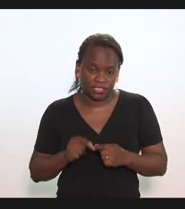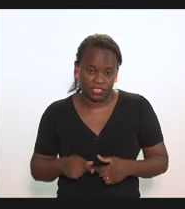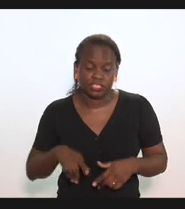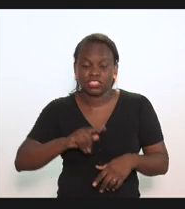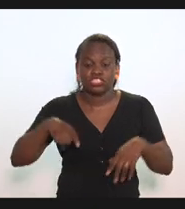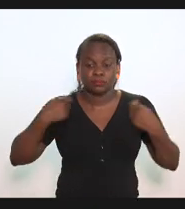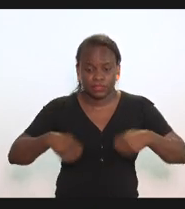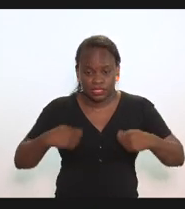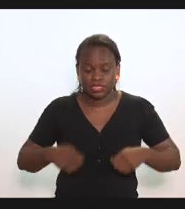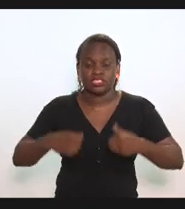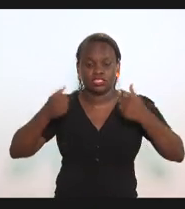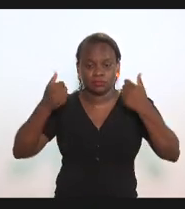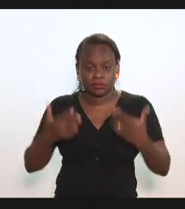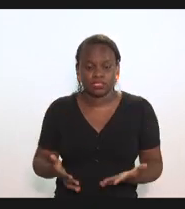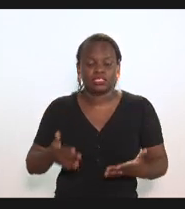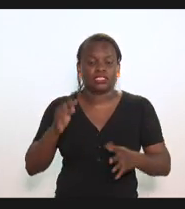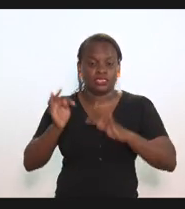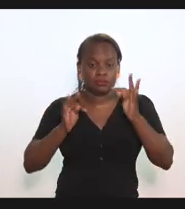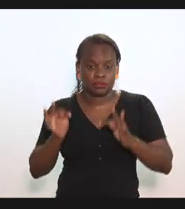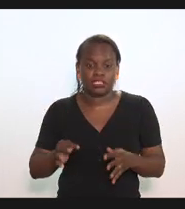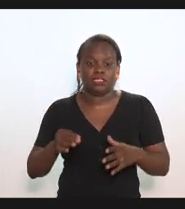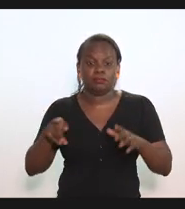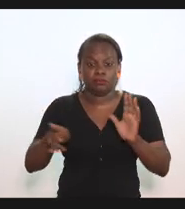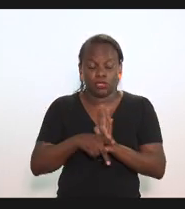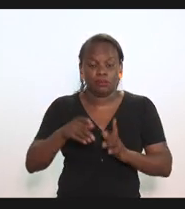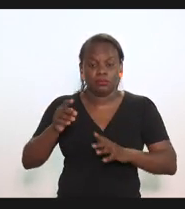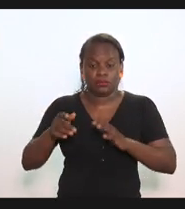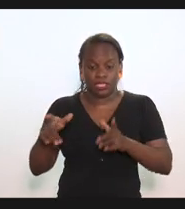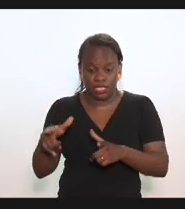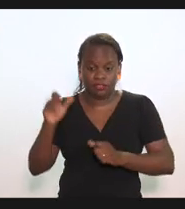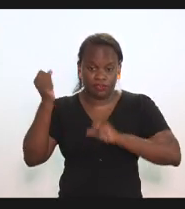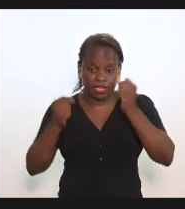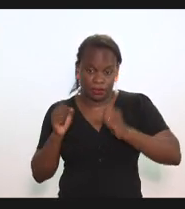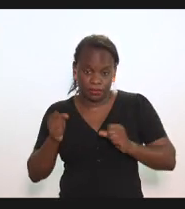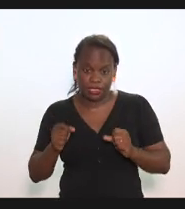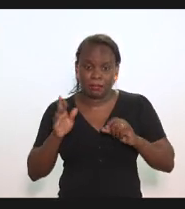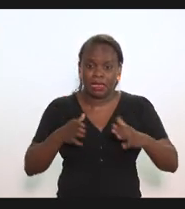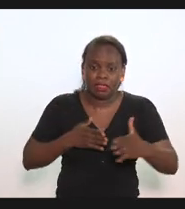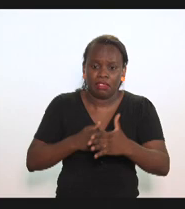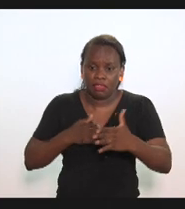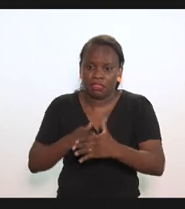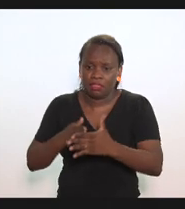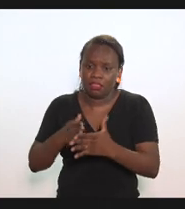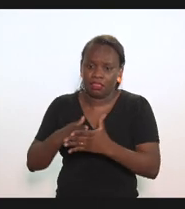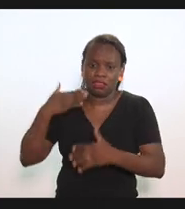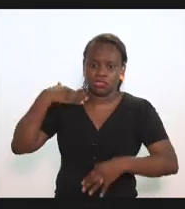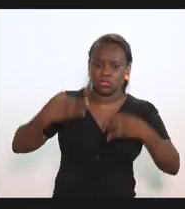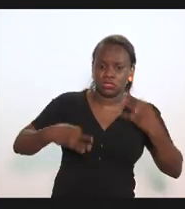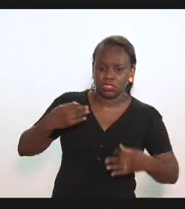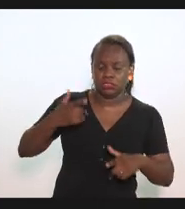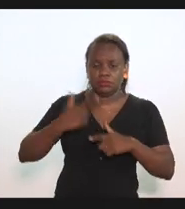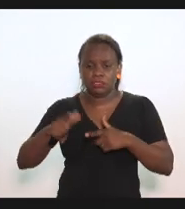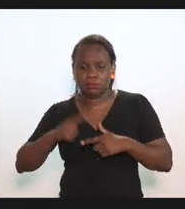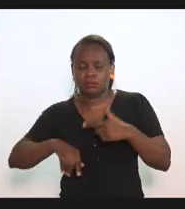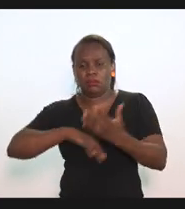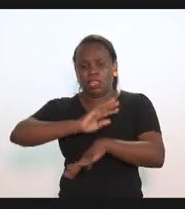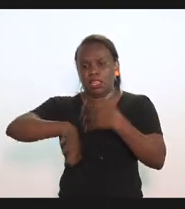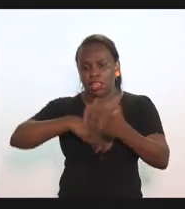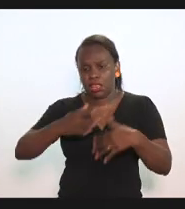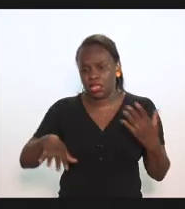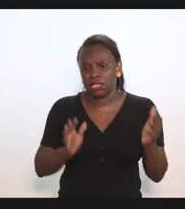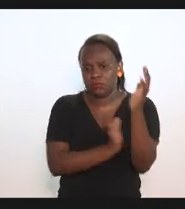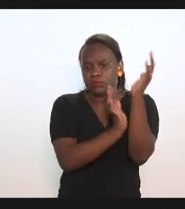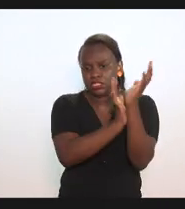sim dar um tratamento ao tamanho do produtor sem criar maiores obstáculos jurídicos maiores embrólios e maiores